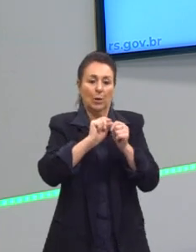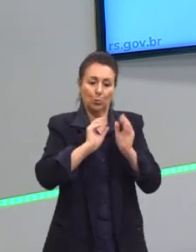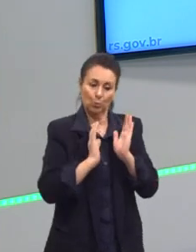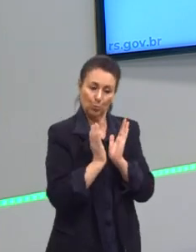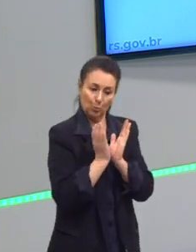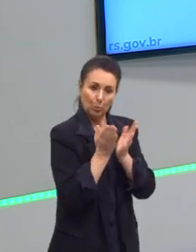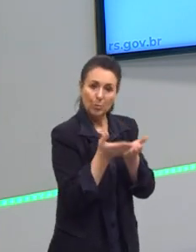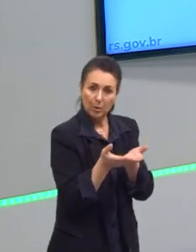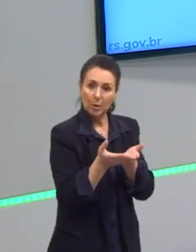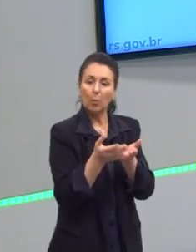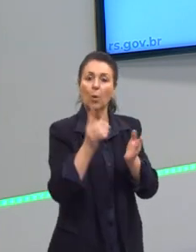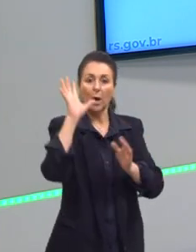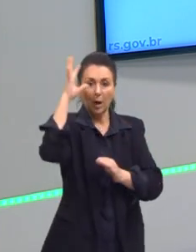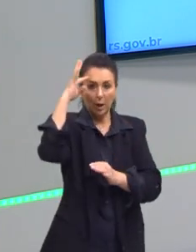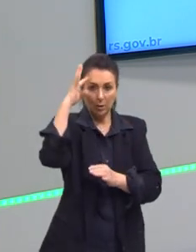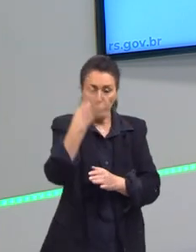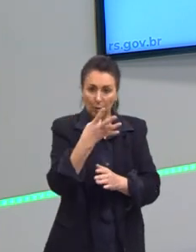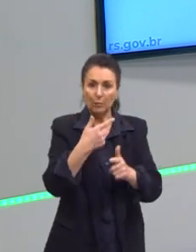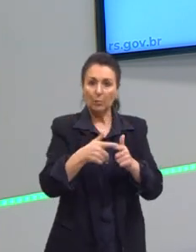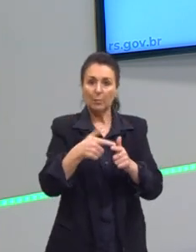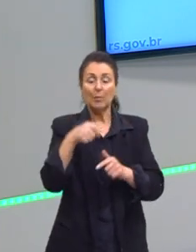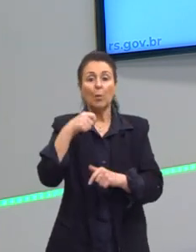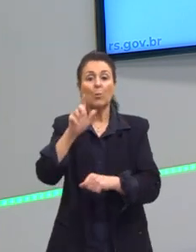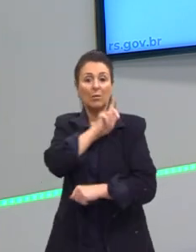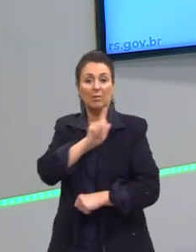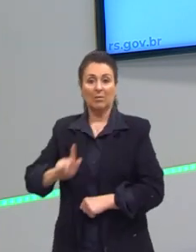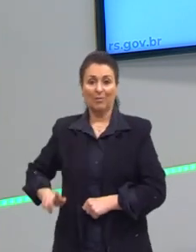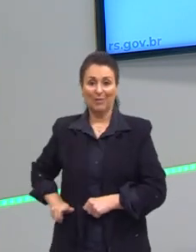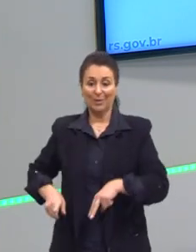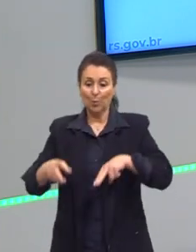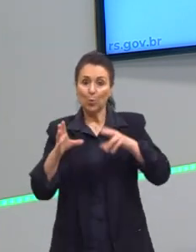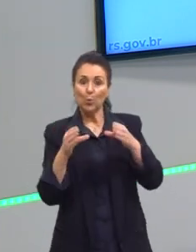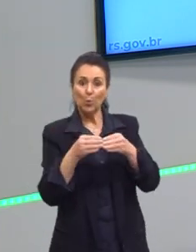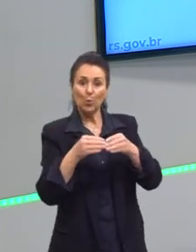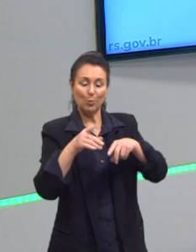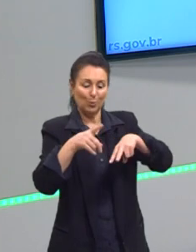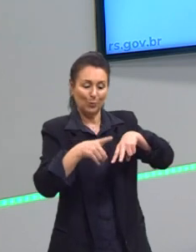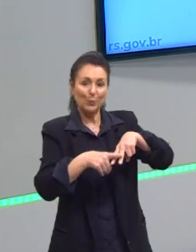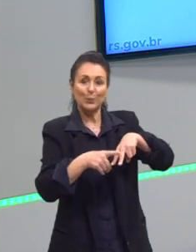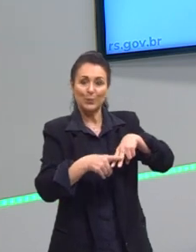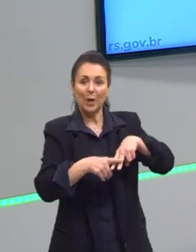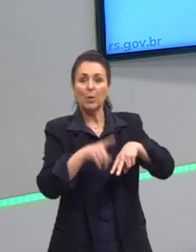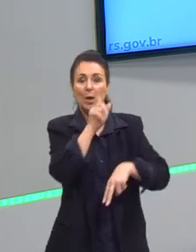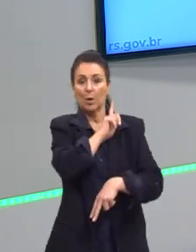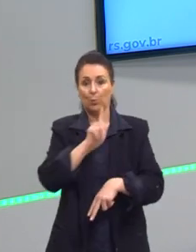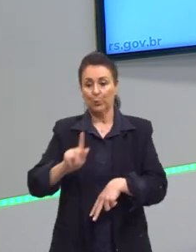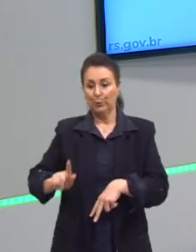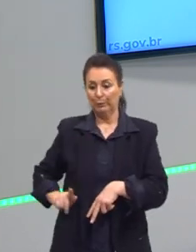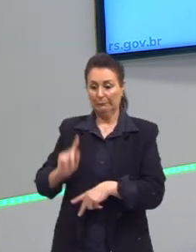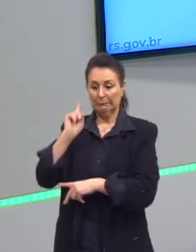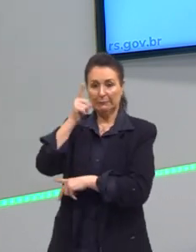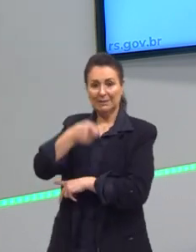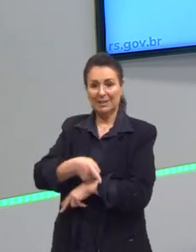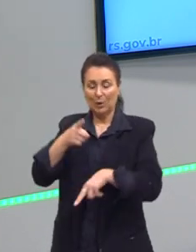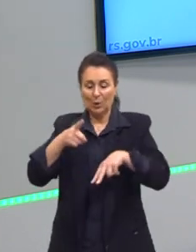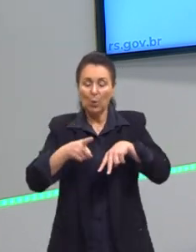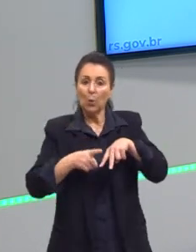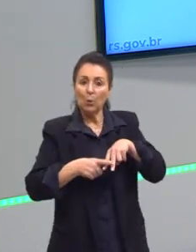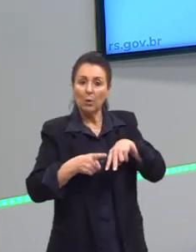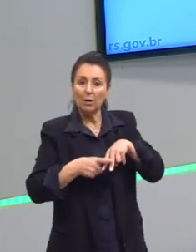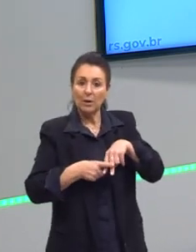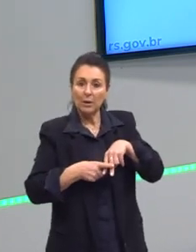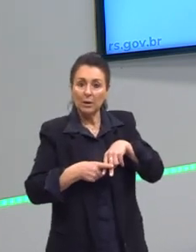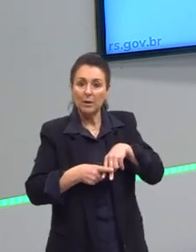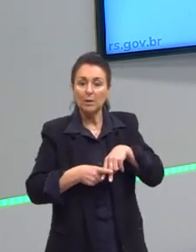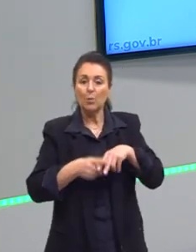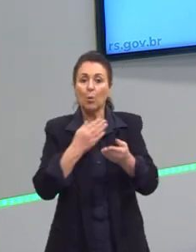governo central, autoritário, que para os anarquistas seria esse um dos males da sociedade. O anarquismo vem para o Brasil